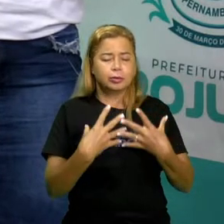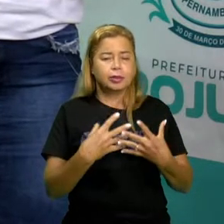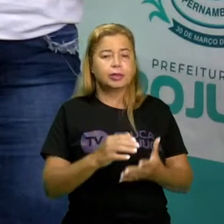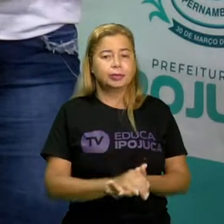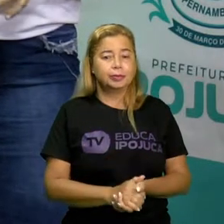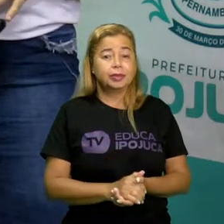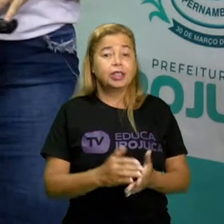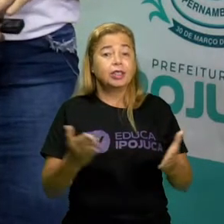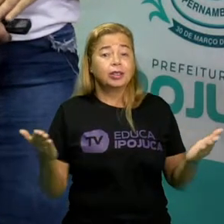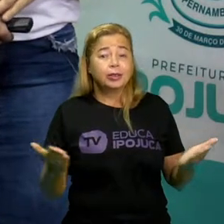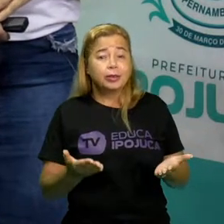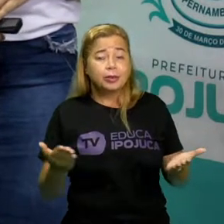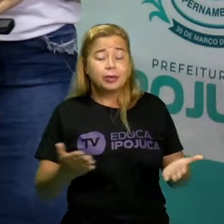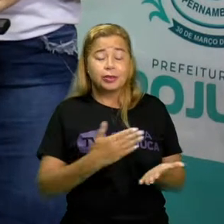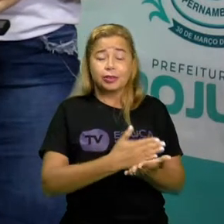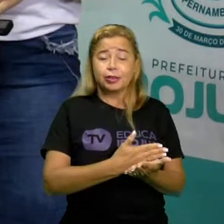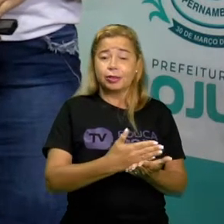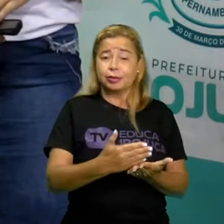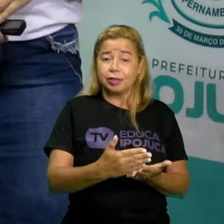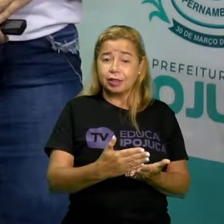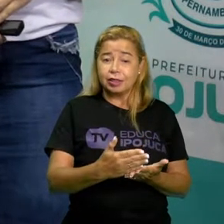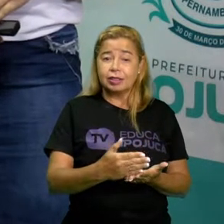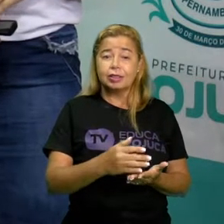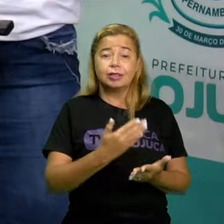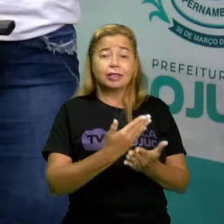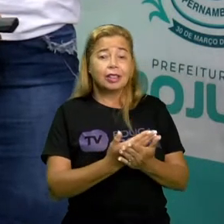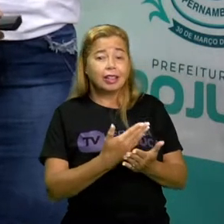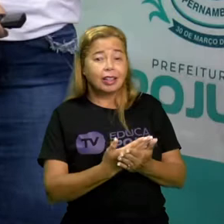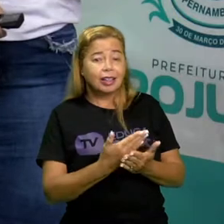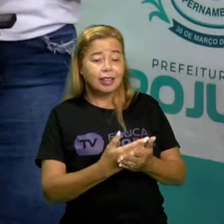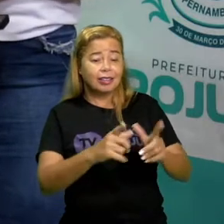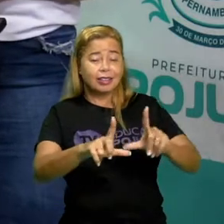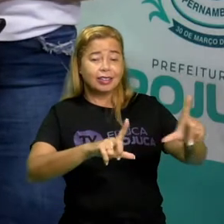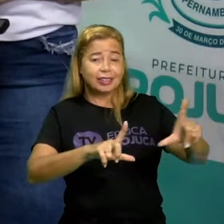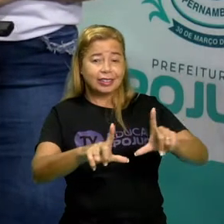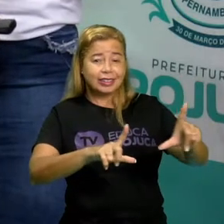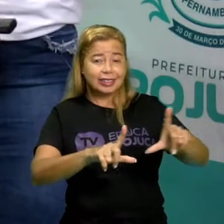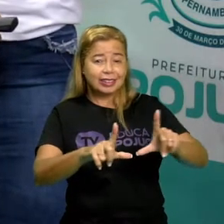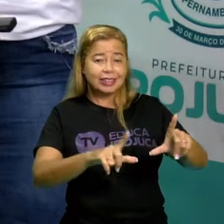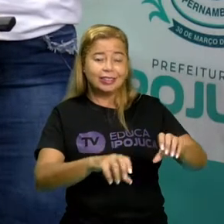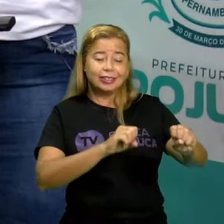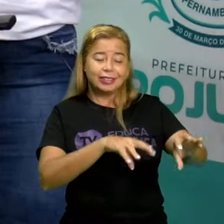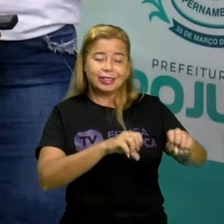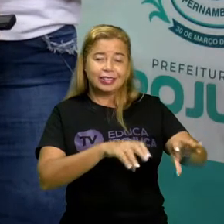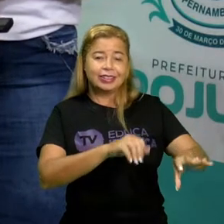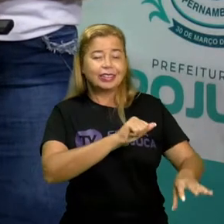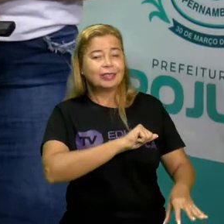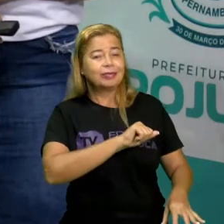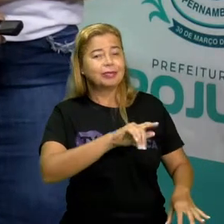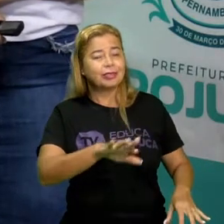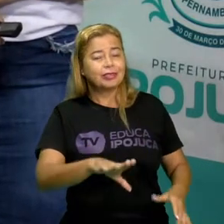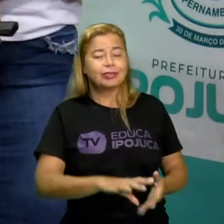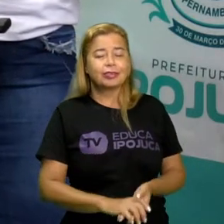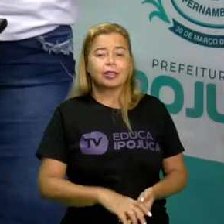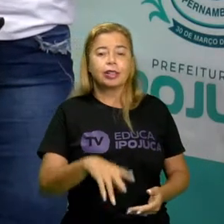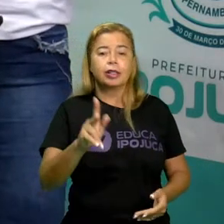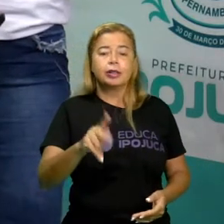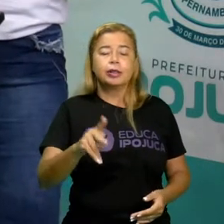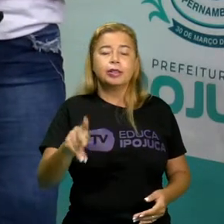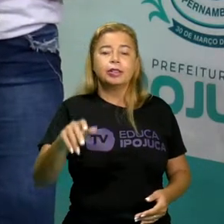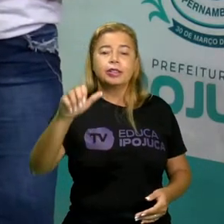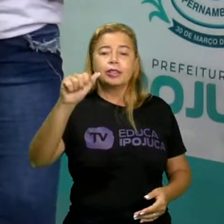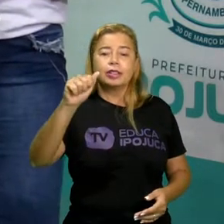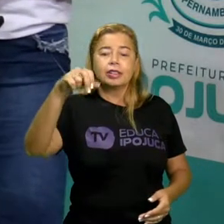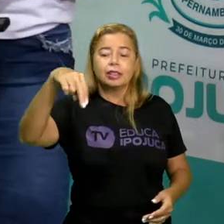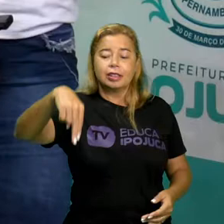mais uma aula aqui na TV Educa e Pojuca. Isso mesmo. O meu nome é Ana e